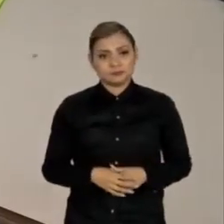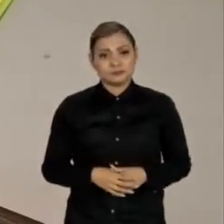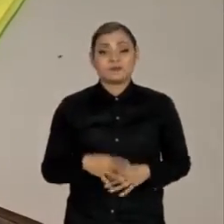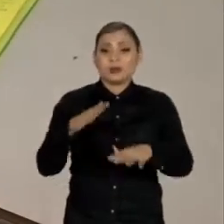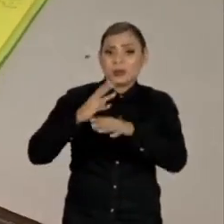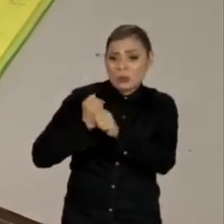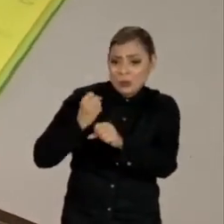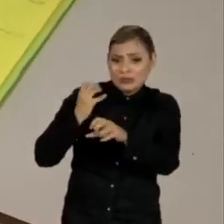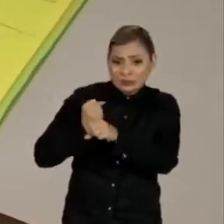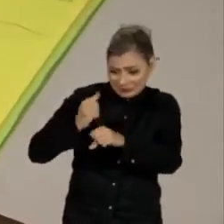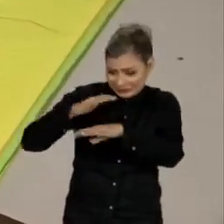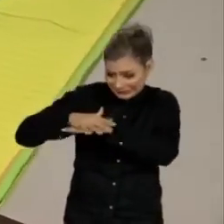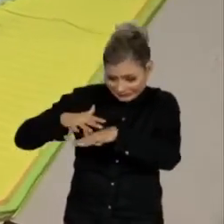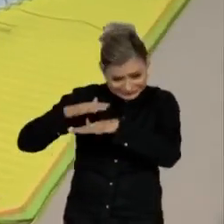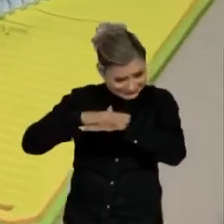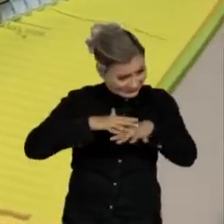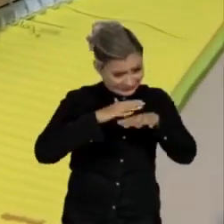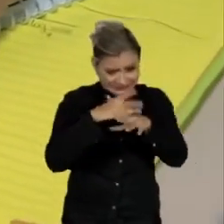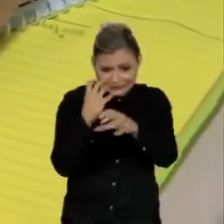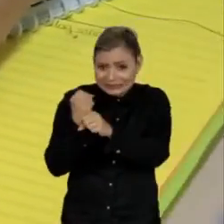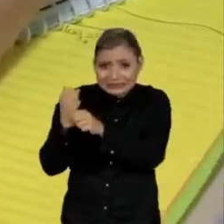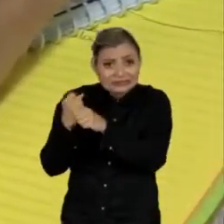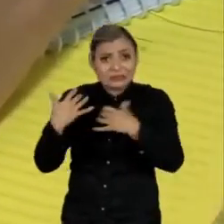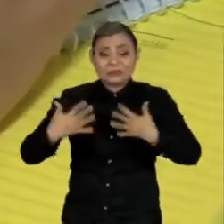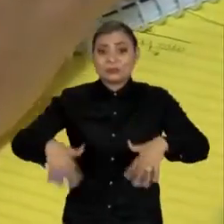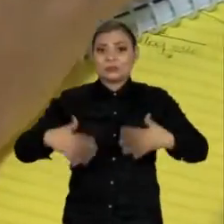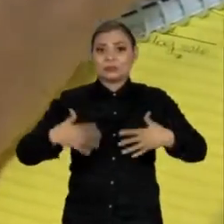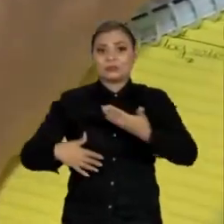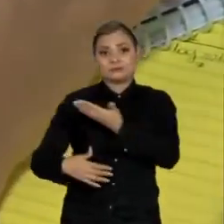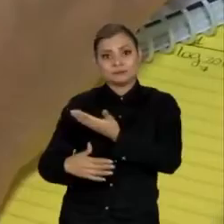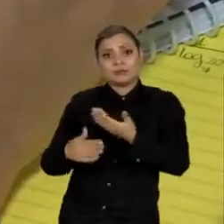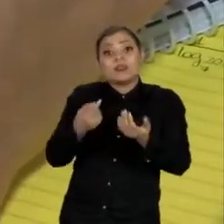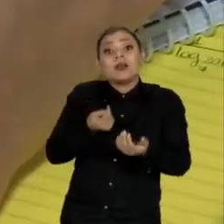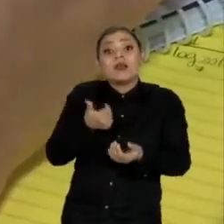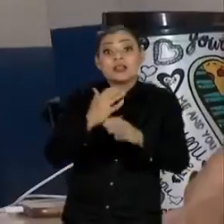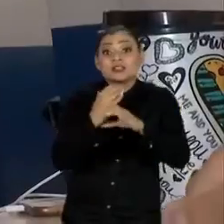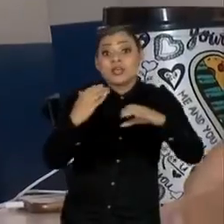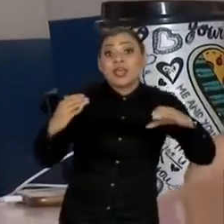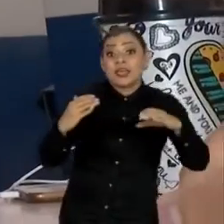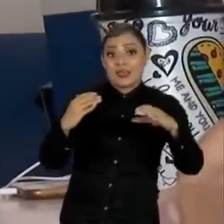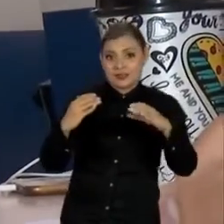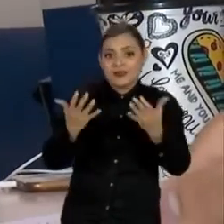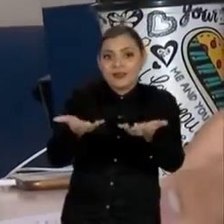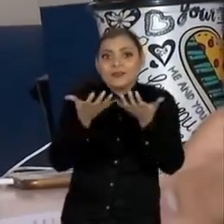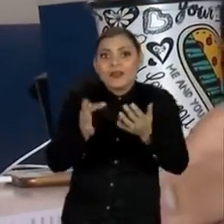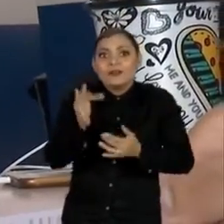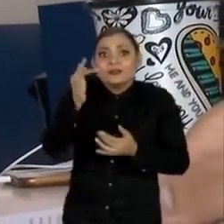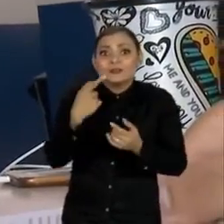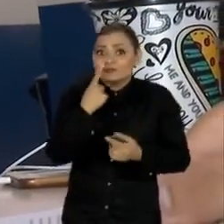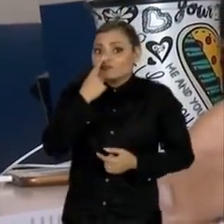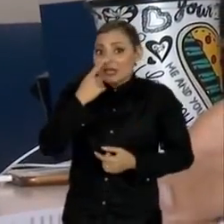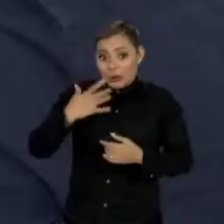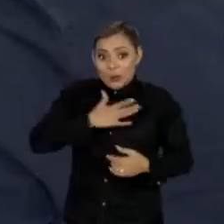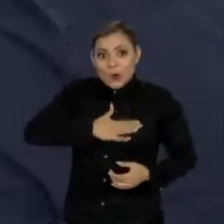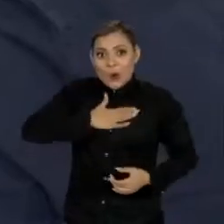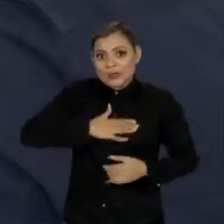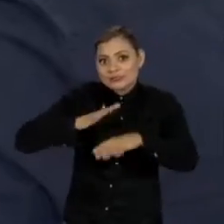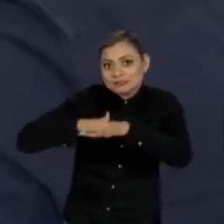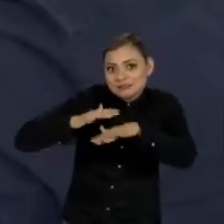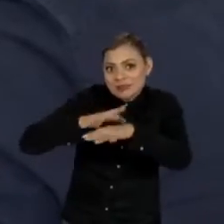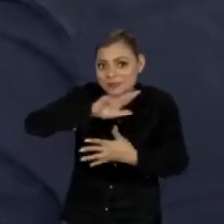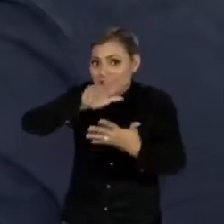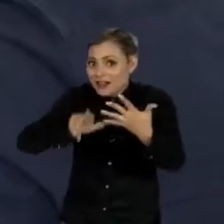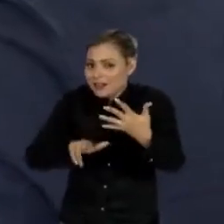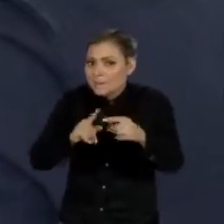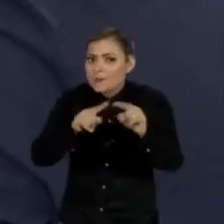Contas, contas e mais contas. Como aspirante a engenheira mecânica, Tainara tem intimidade com os números. E é